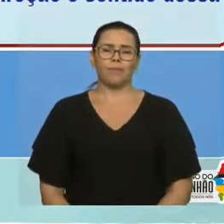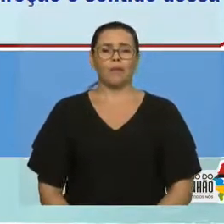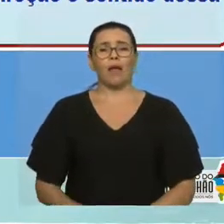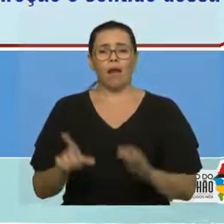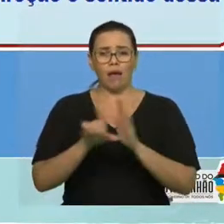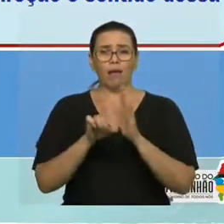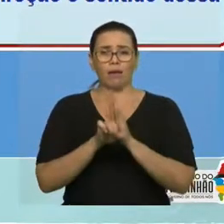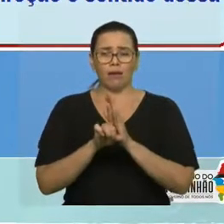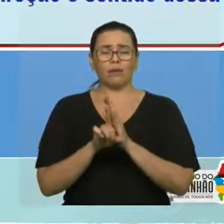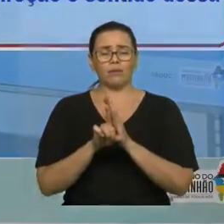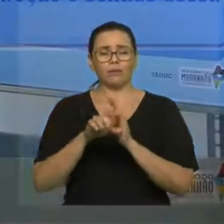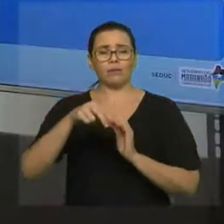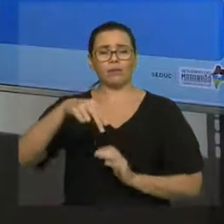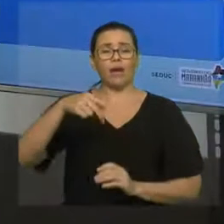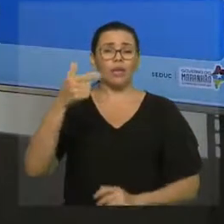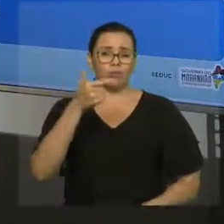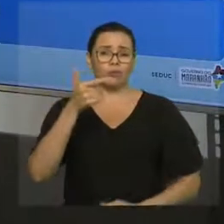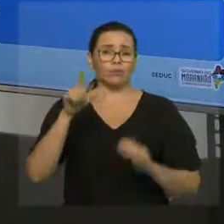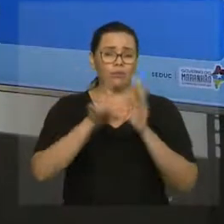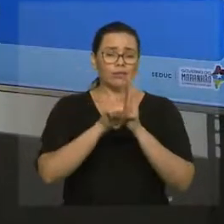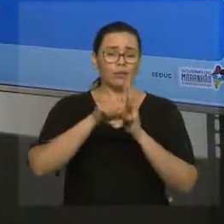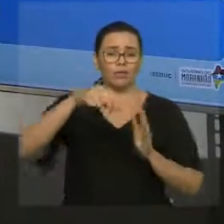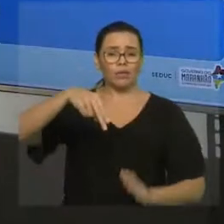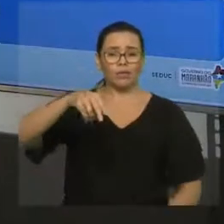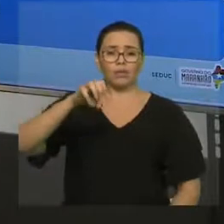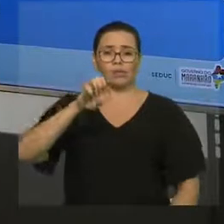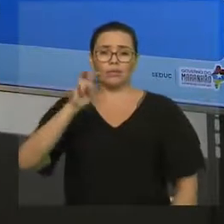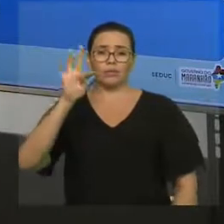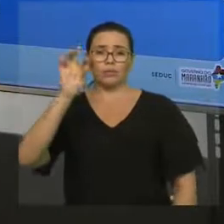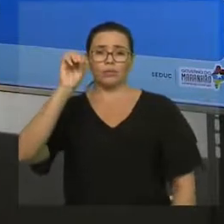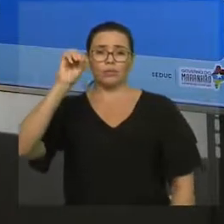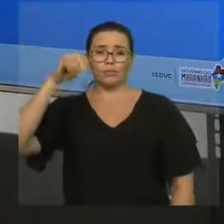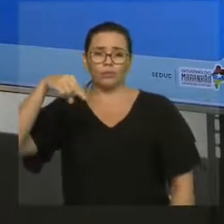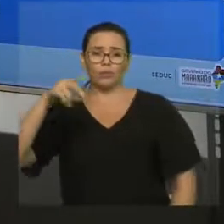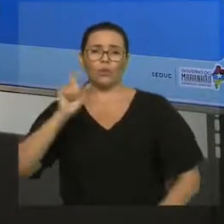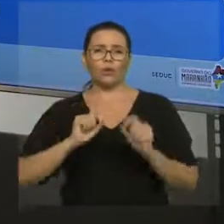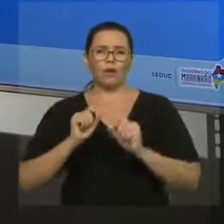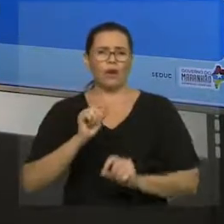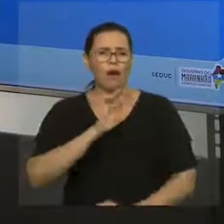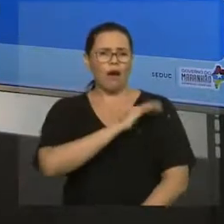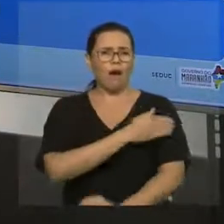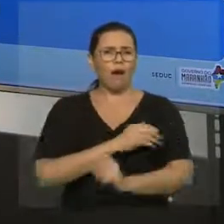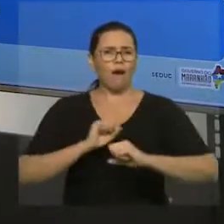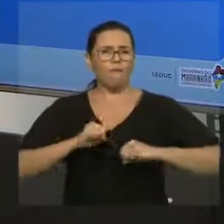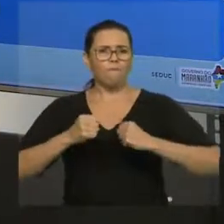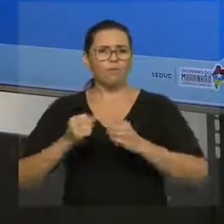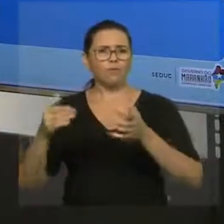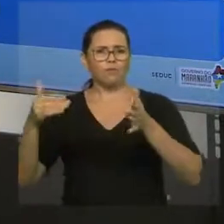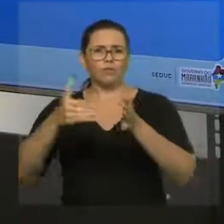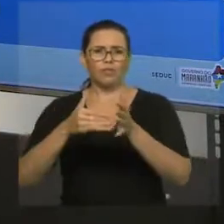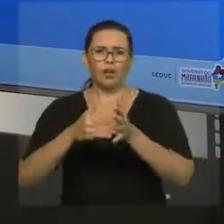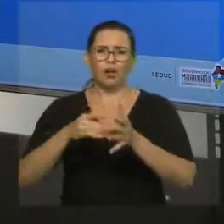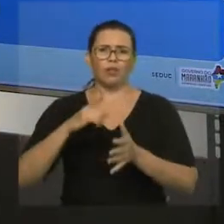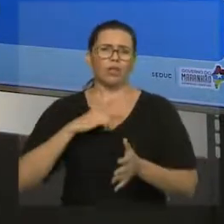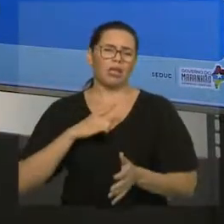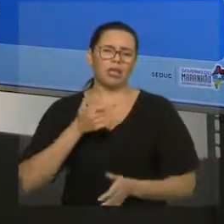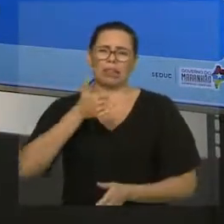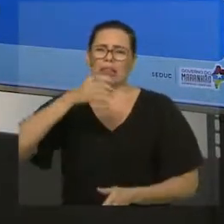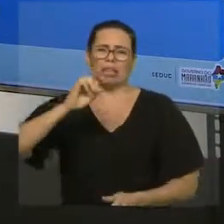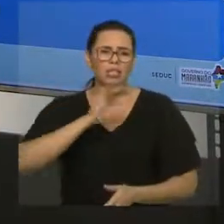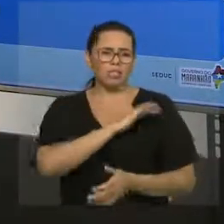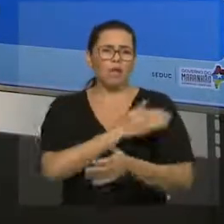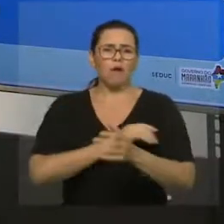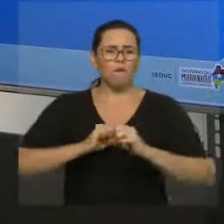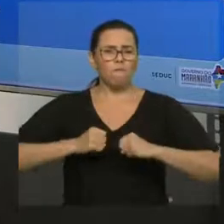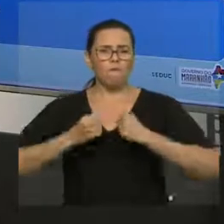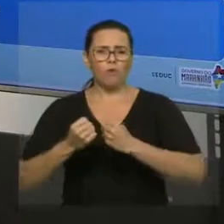Newton, ela relaciona a resultante da força que age em um corpo, isso é a resultante. Eu posso ter 10 forças agindo em um corpo e tendo um efeito